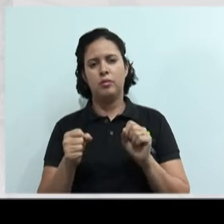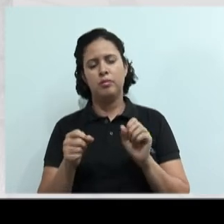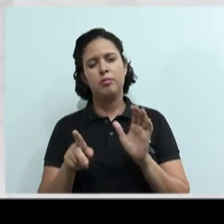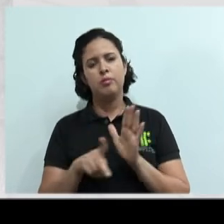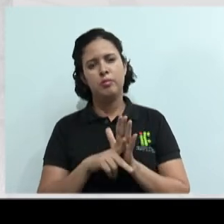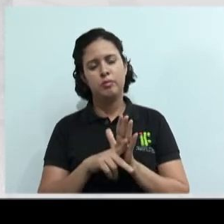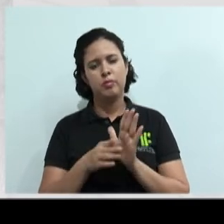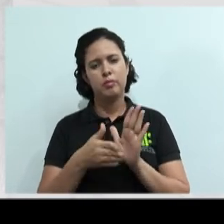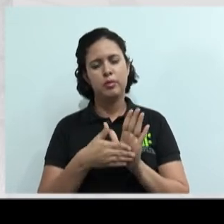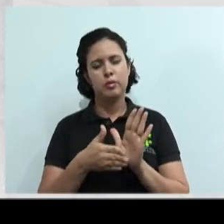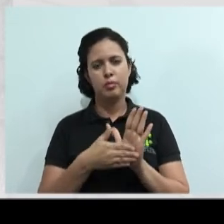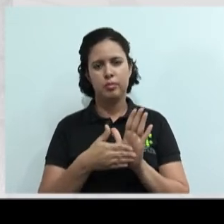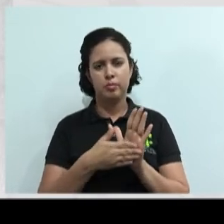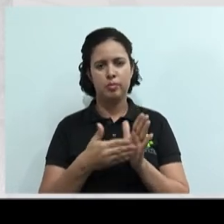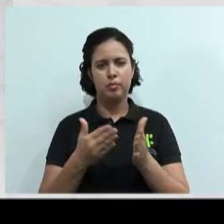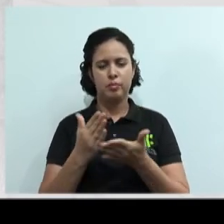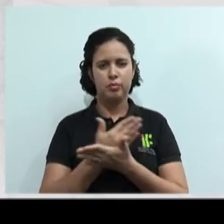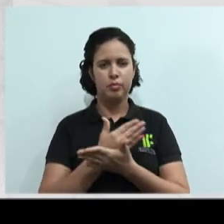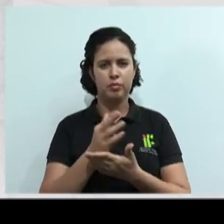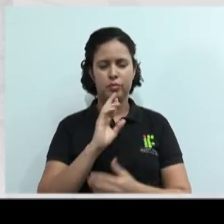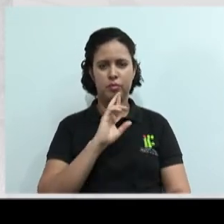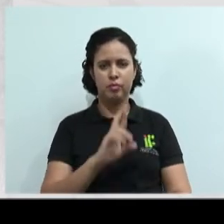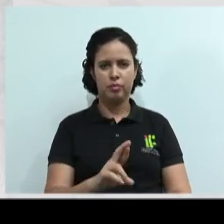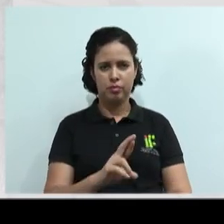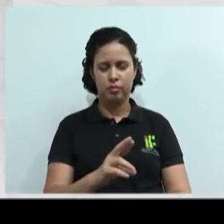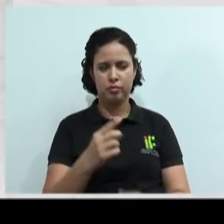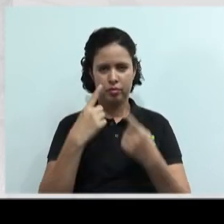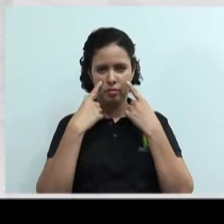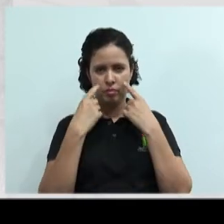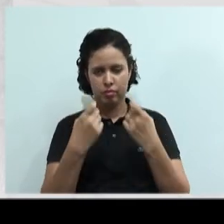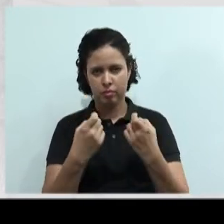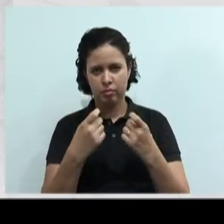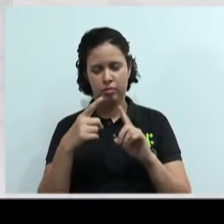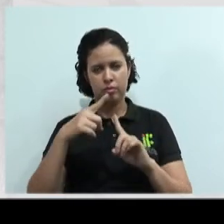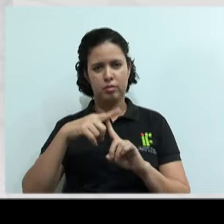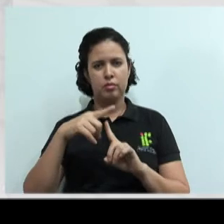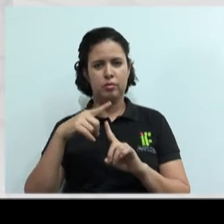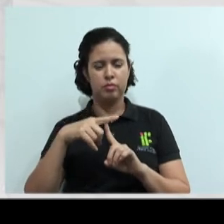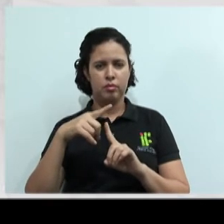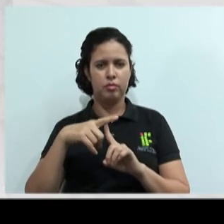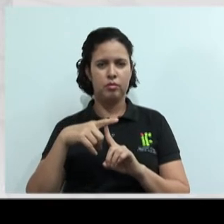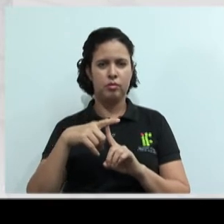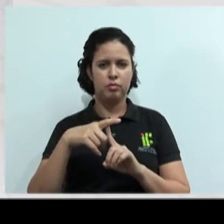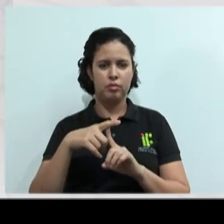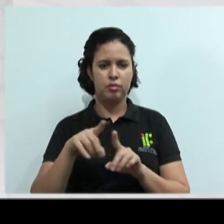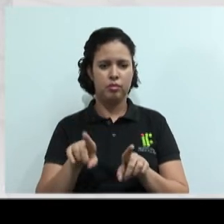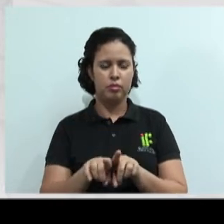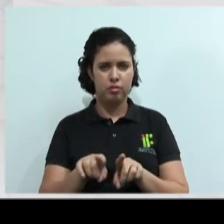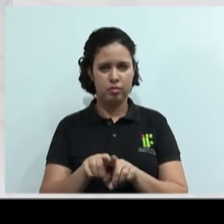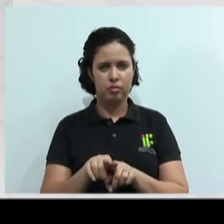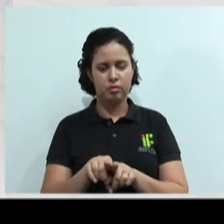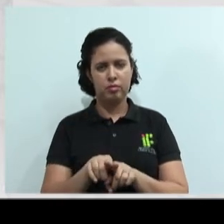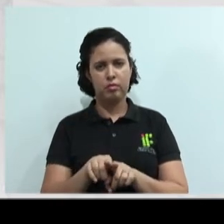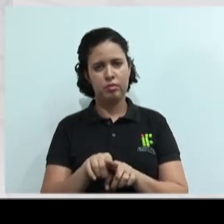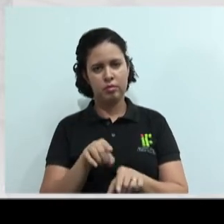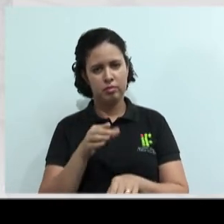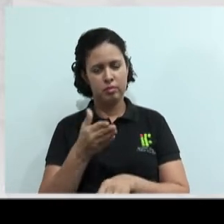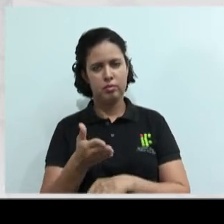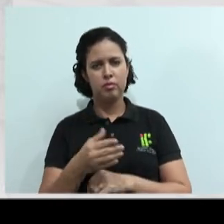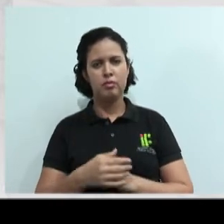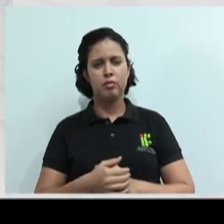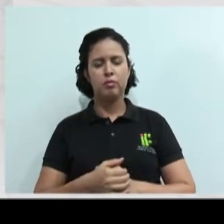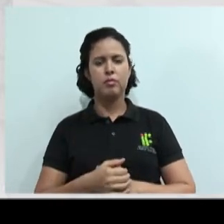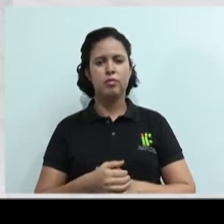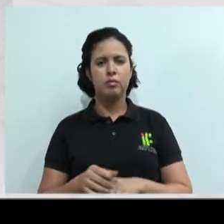mutuamente interessantes, que sejam interessantes para esse tipo de negociador e também para você. Aí nós temos o negociador